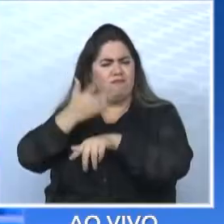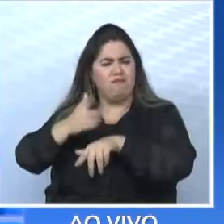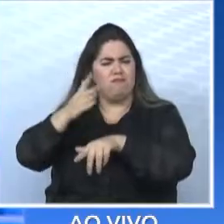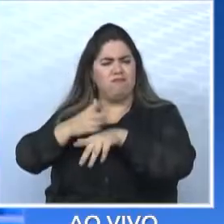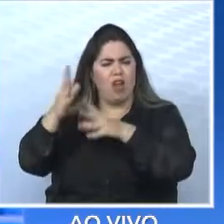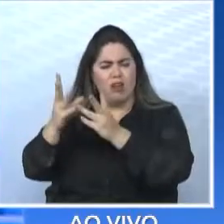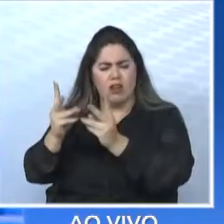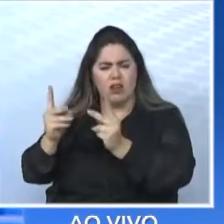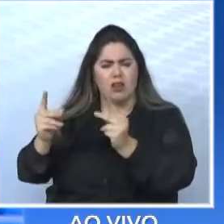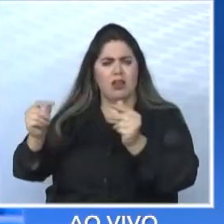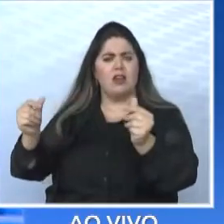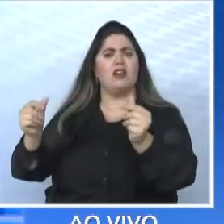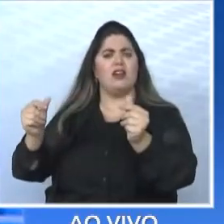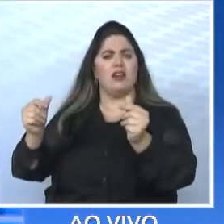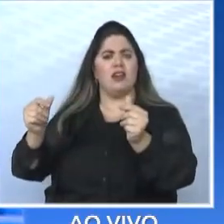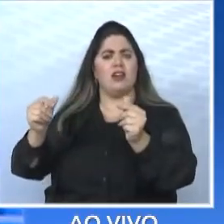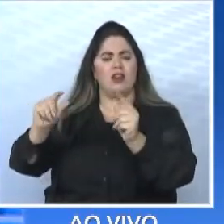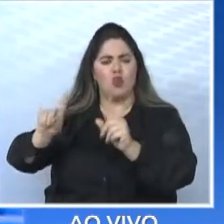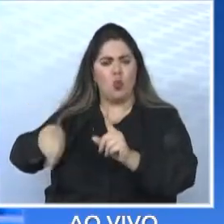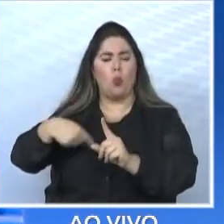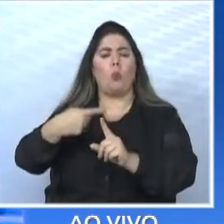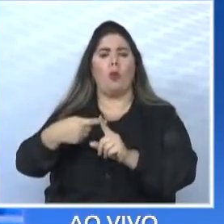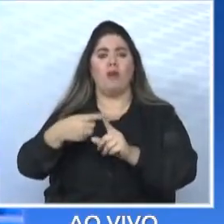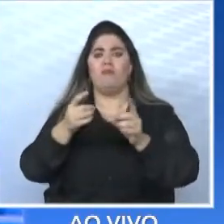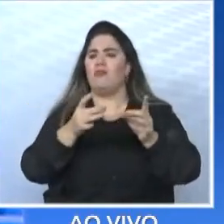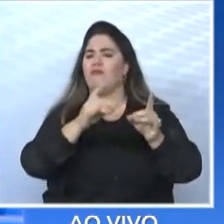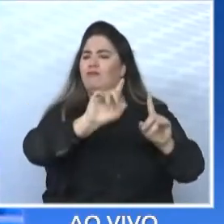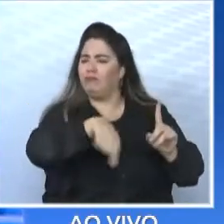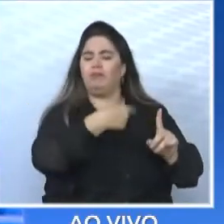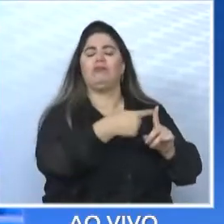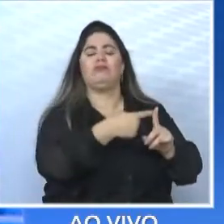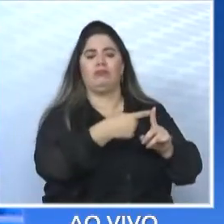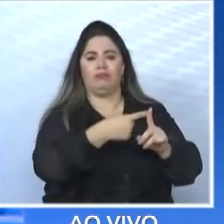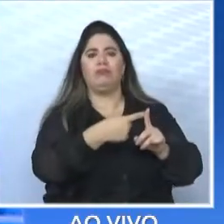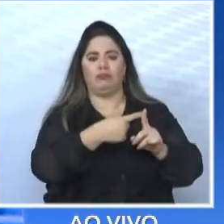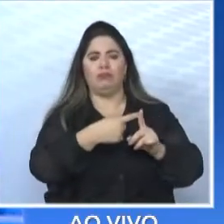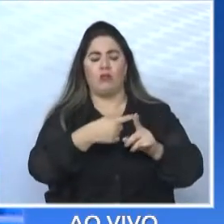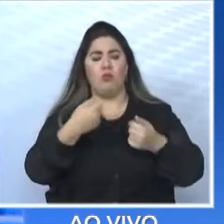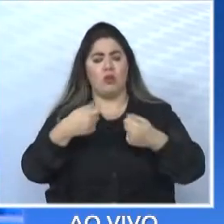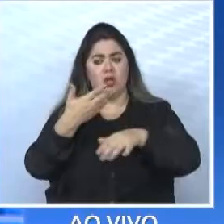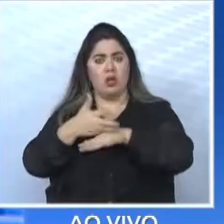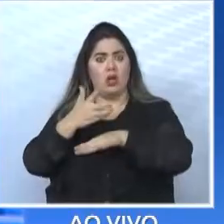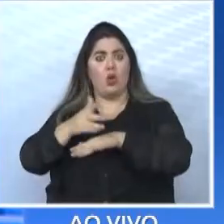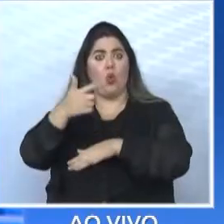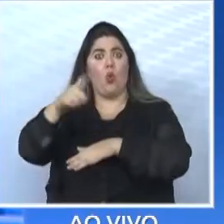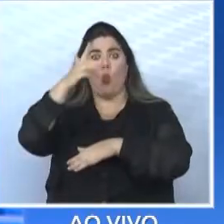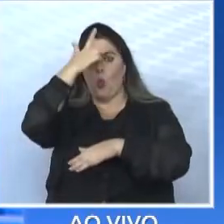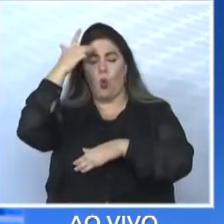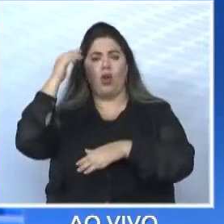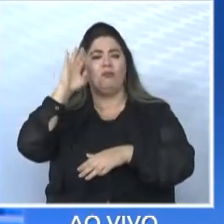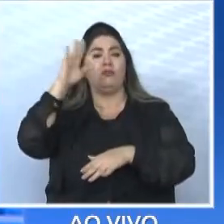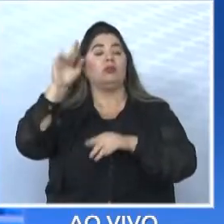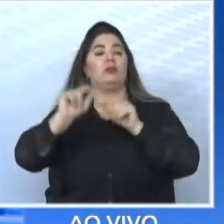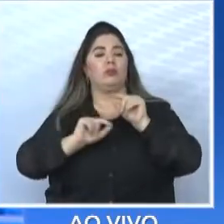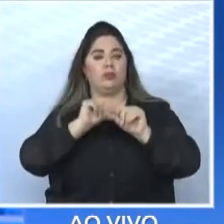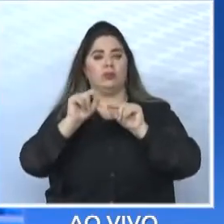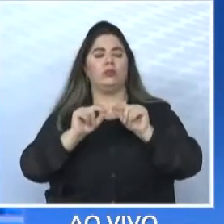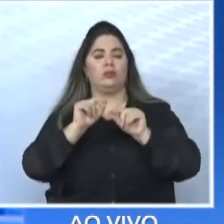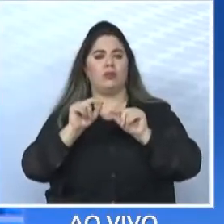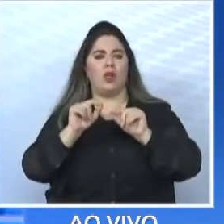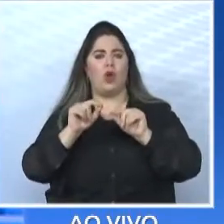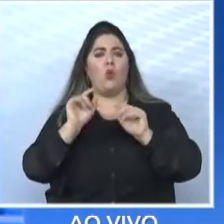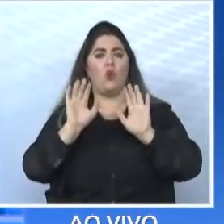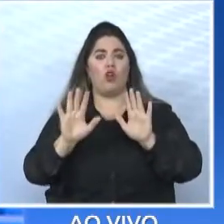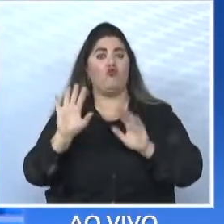qualidade e ela poder vender muito mais. Além disso, nós precisamos treinar outras pessoas e, principalmente, fazer o que eu fiz lá atrás, trazer